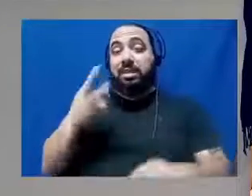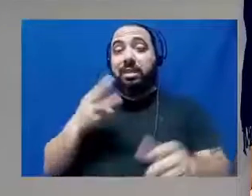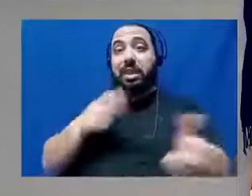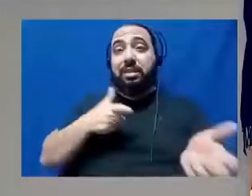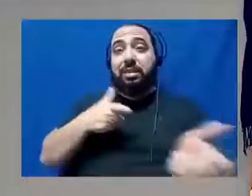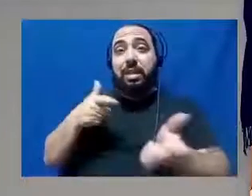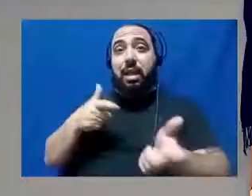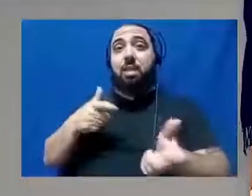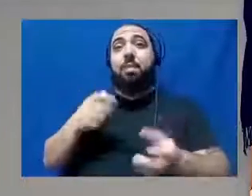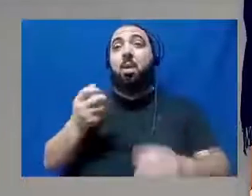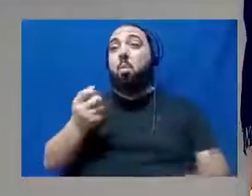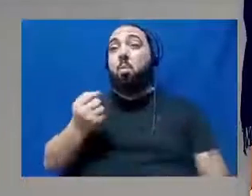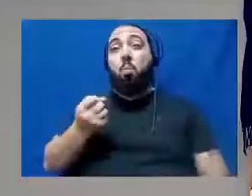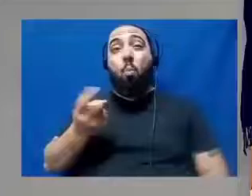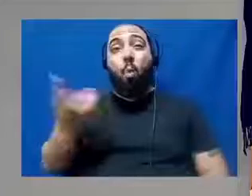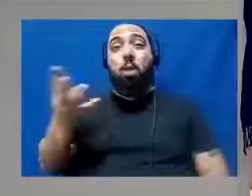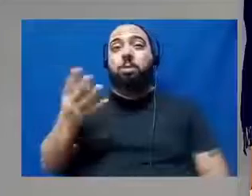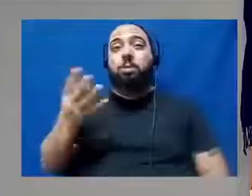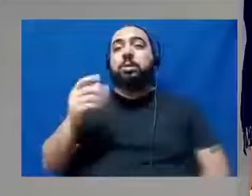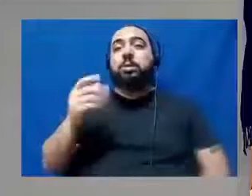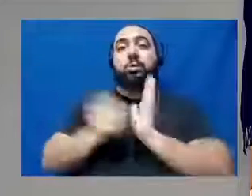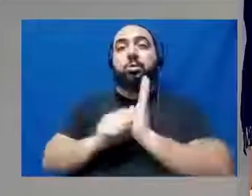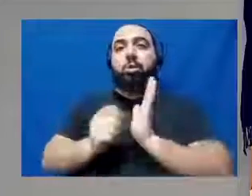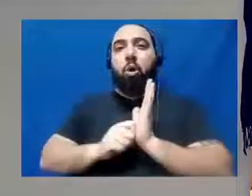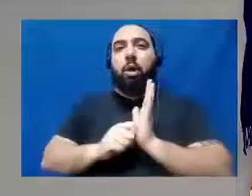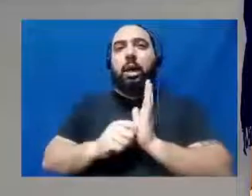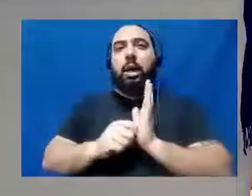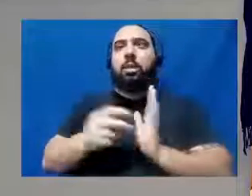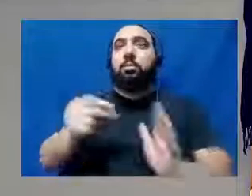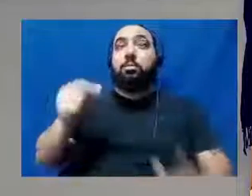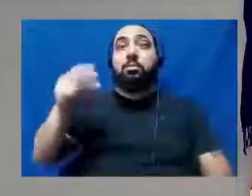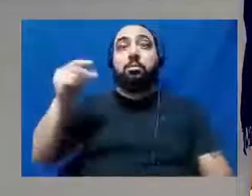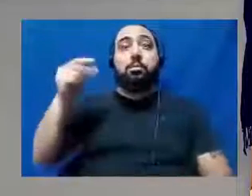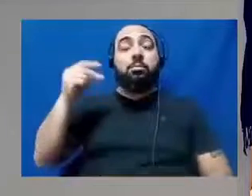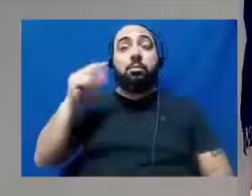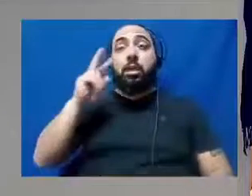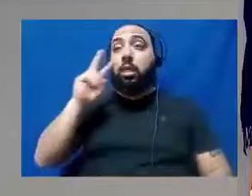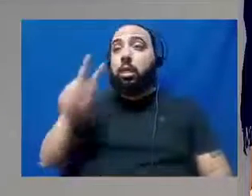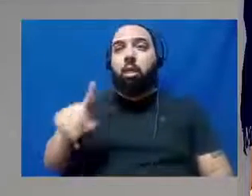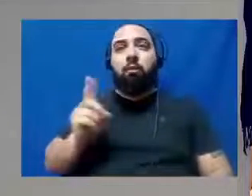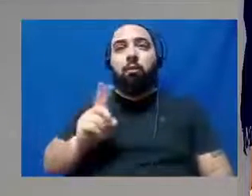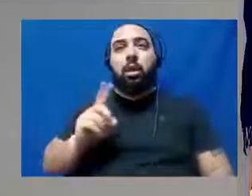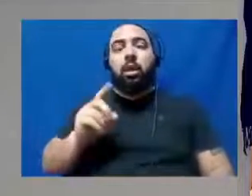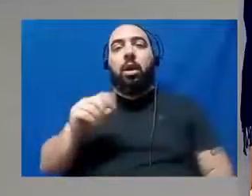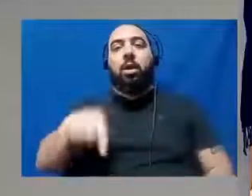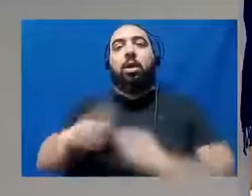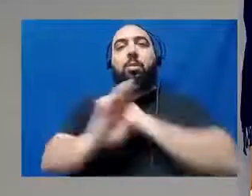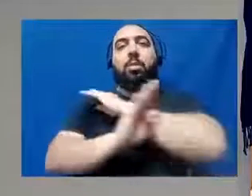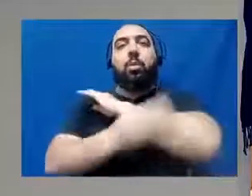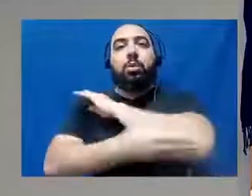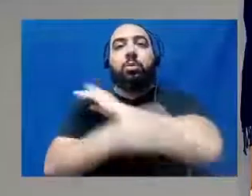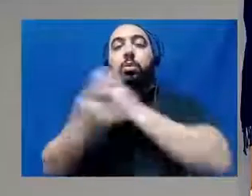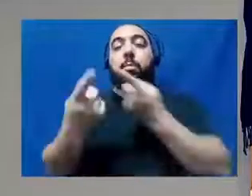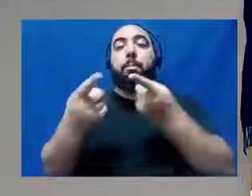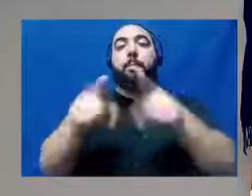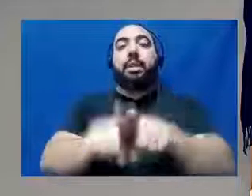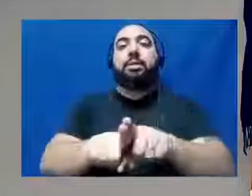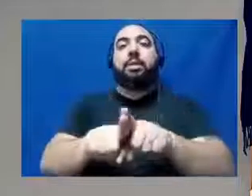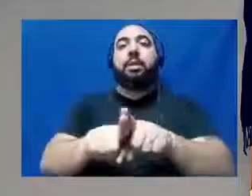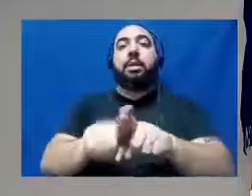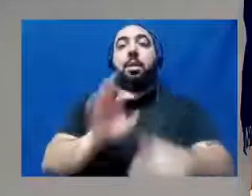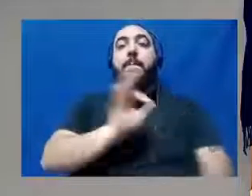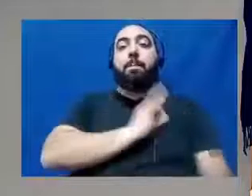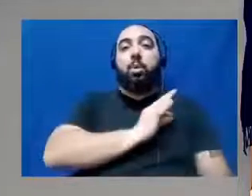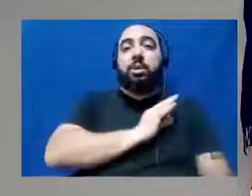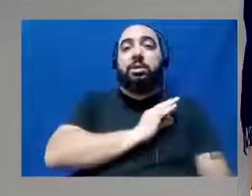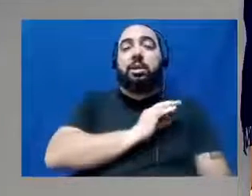drogas, algo que não servia há muito tempo em Biguassu, uma parceria entre a Polícia Militar e a Polícia Civil.